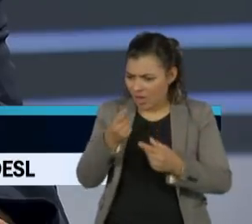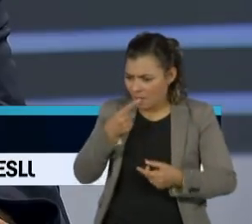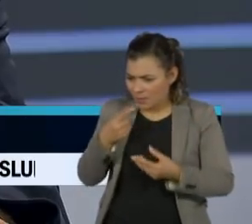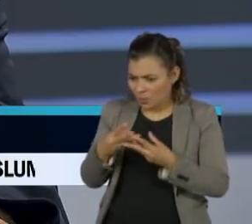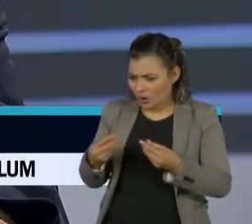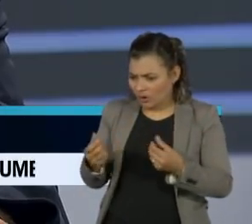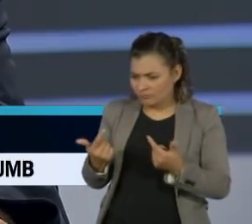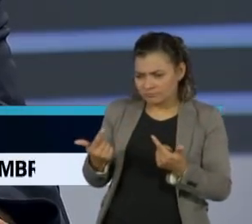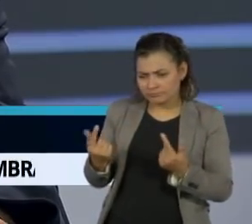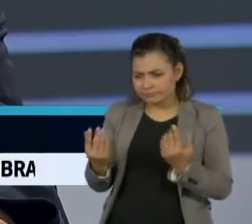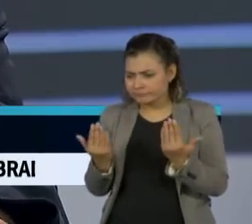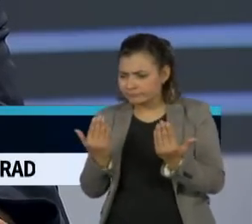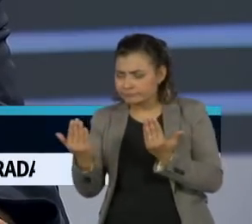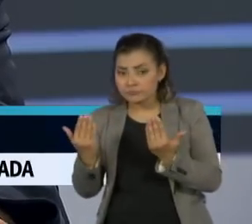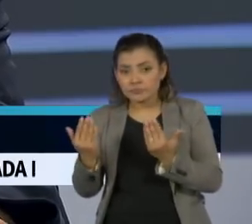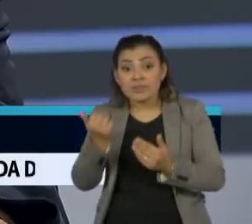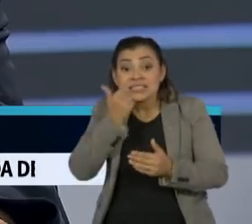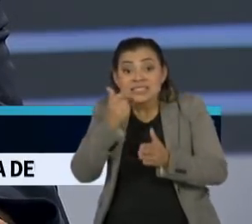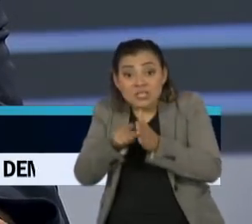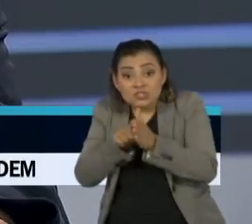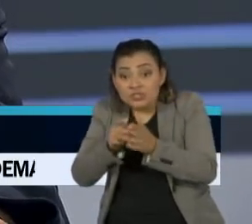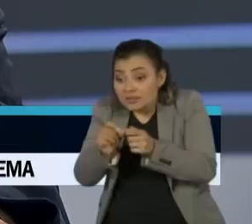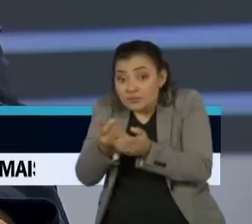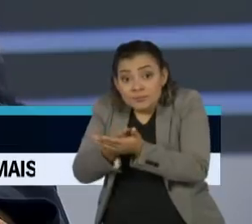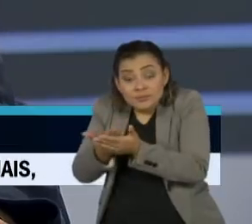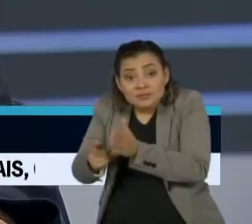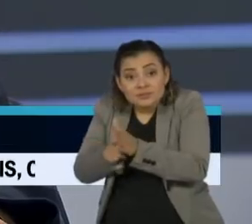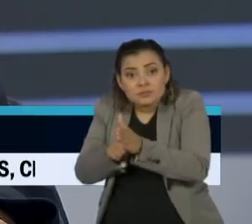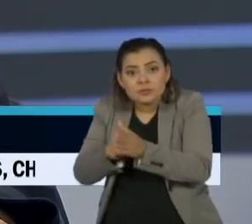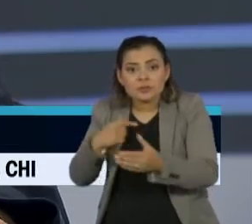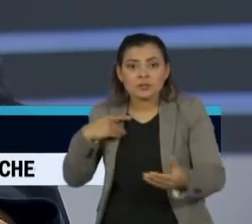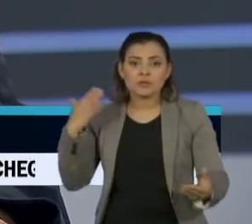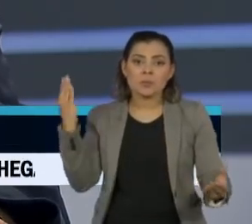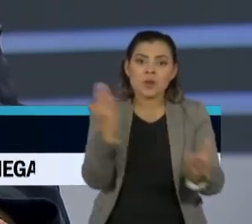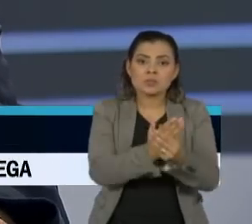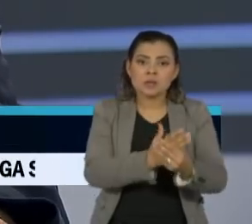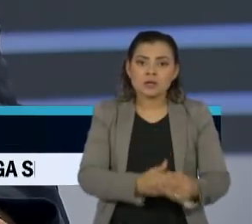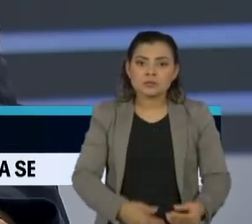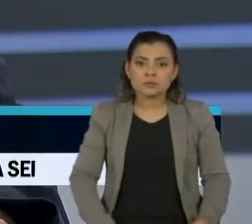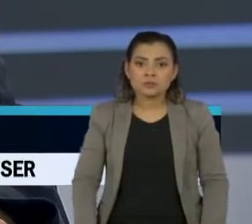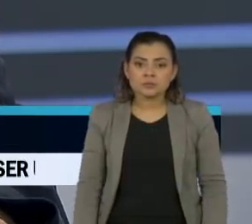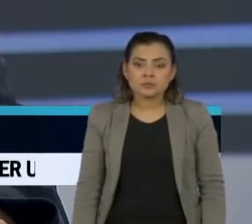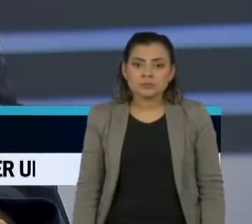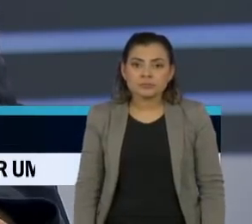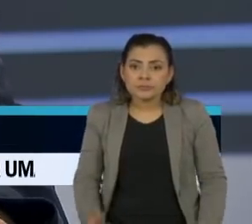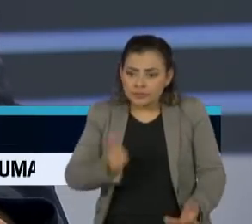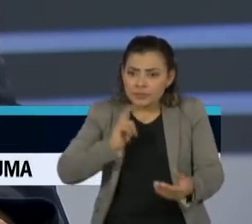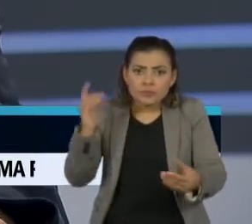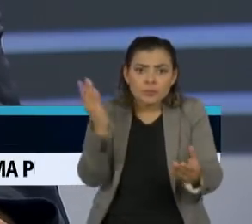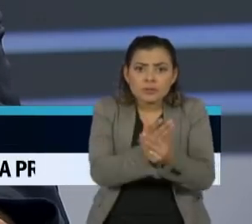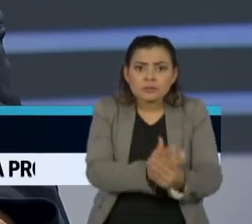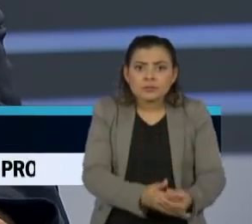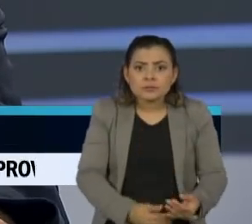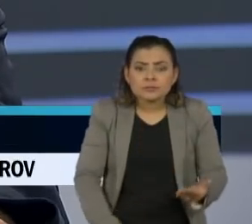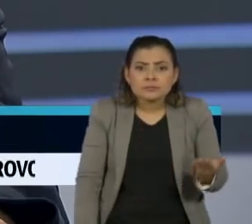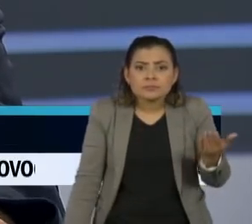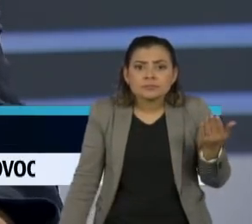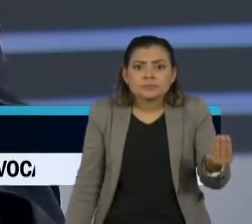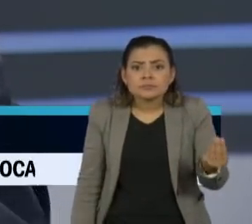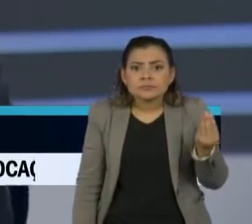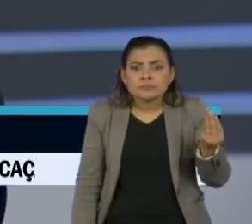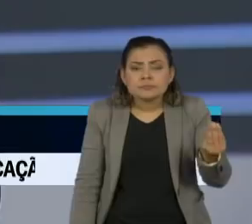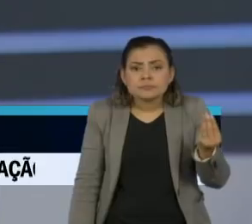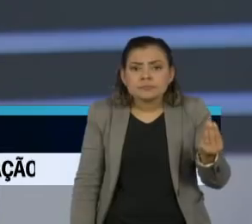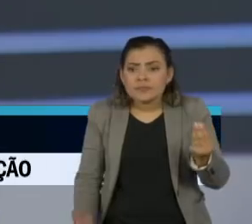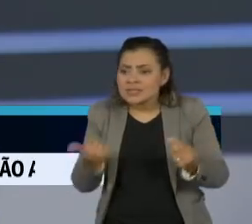Os médicos, os cientistas que estavam fazendo o estudo, foram objeto de inquérito, porque não estavam, quer dizer,